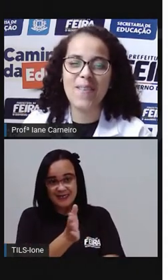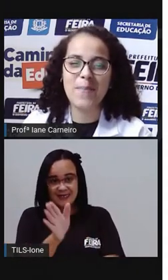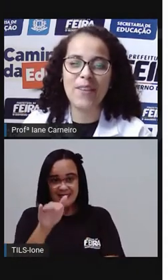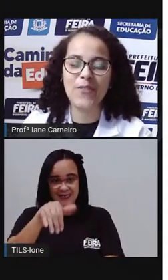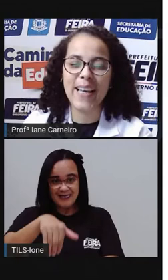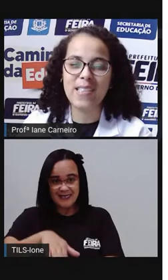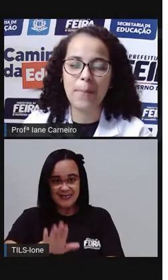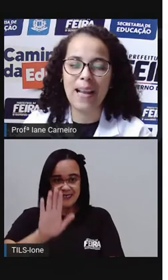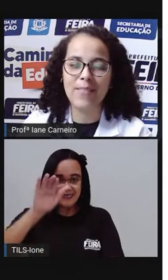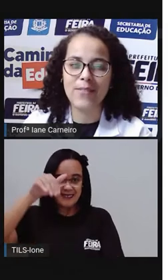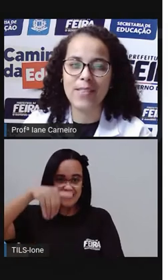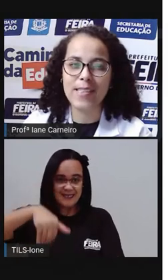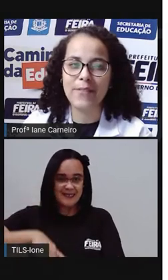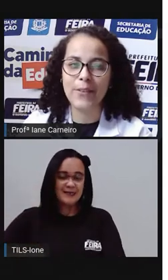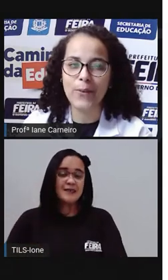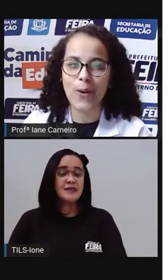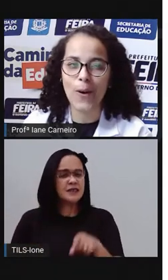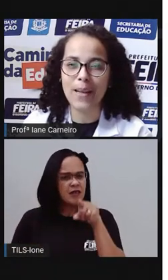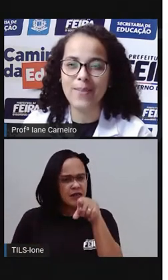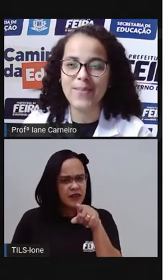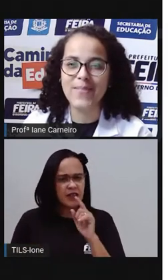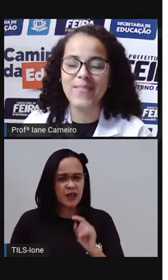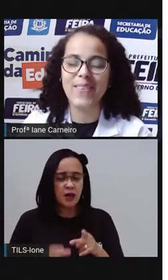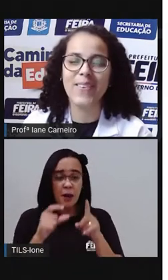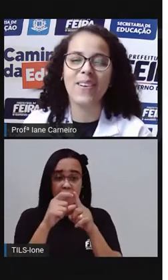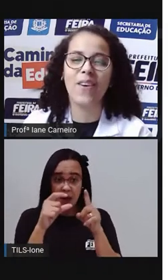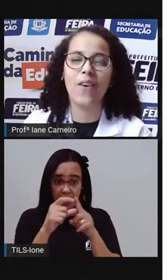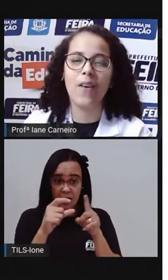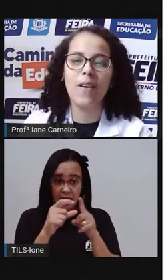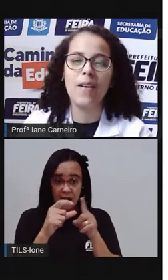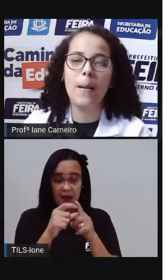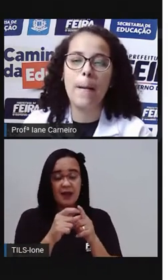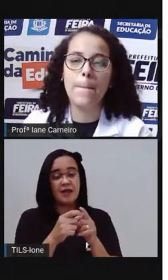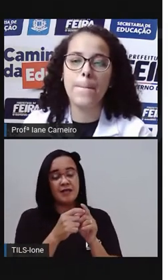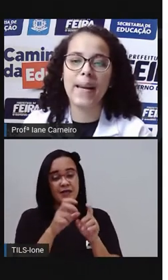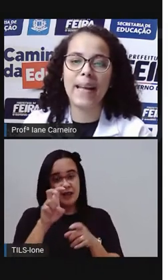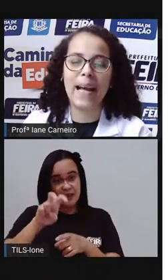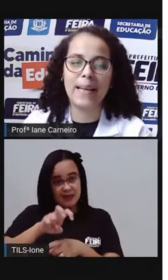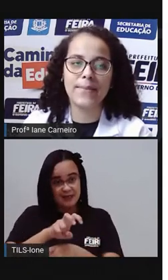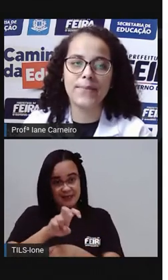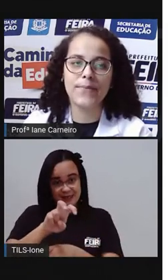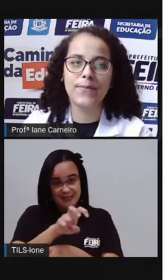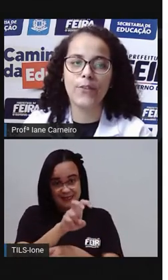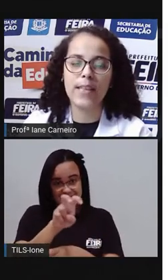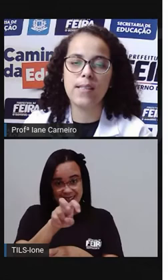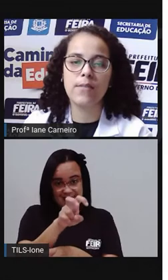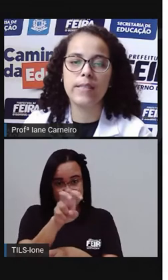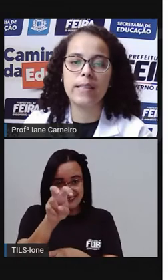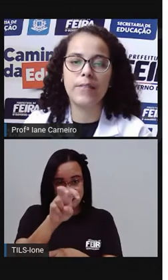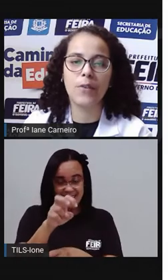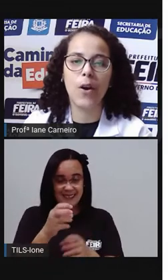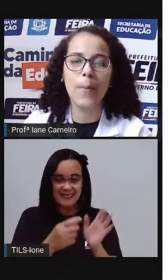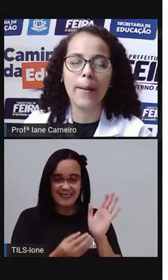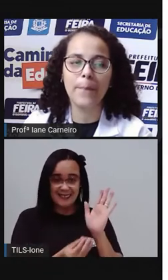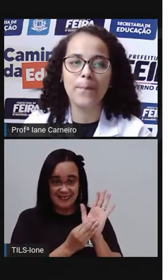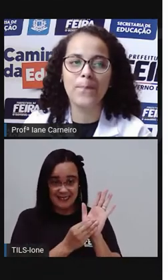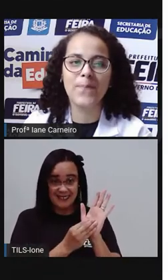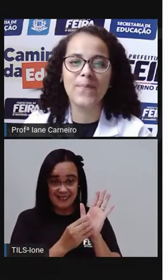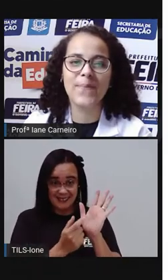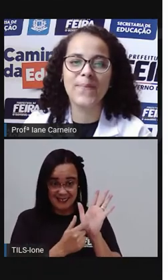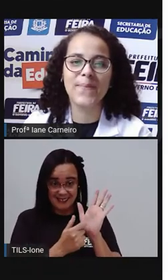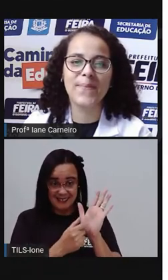cobra. Foi essa a palavra que você escreveu? Cobra. Ó, co-bra. Foi assim que você escreveu cobra?